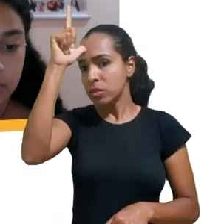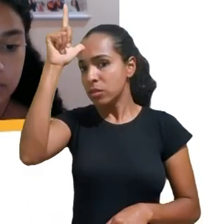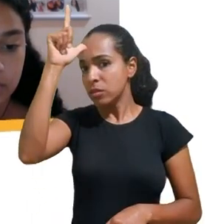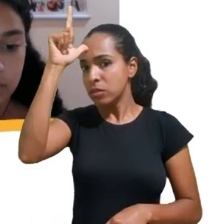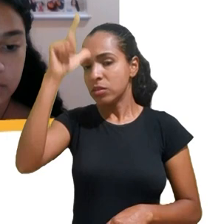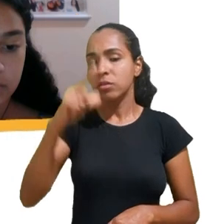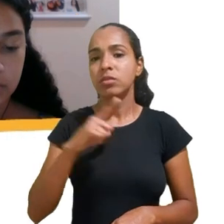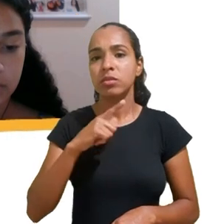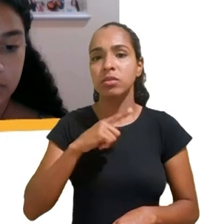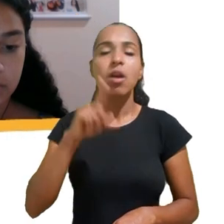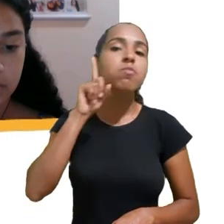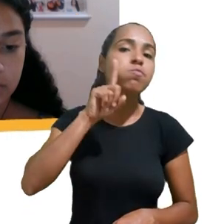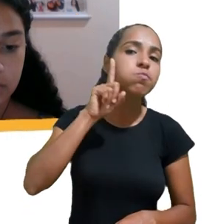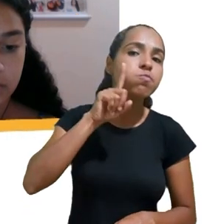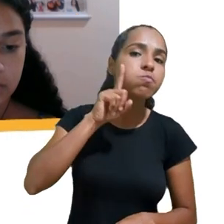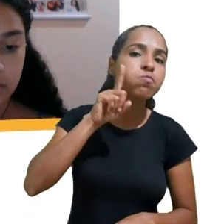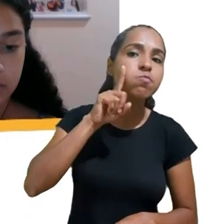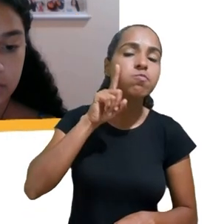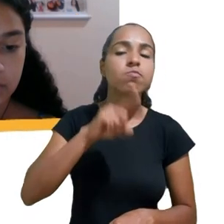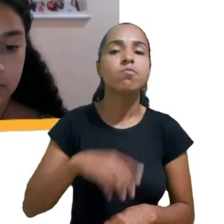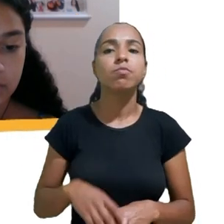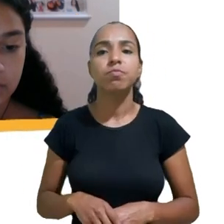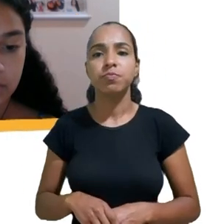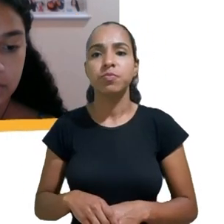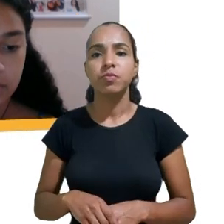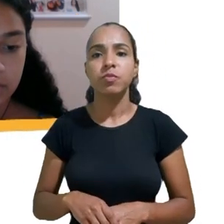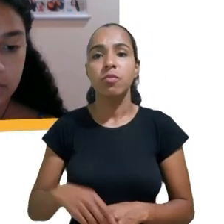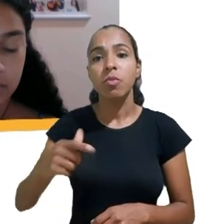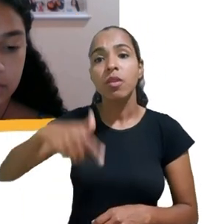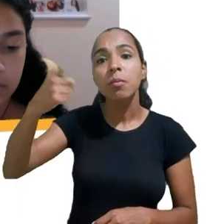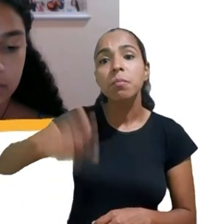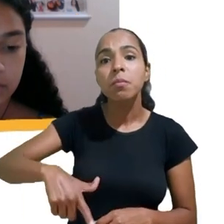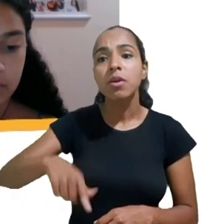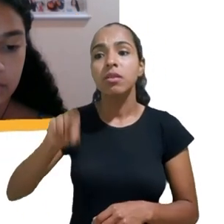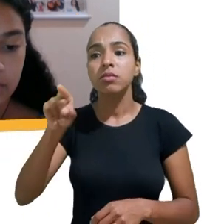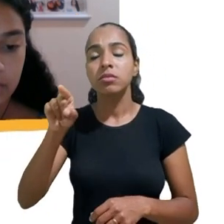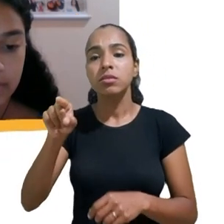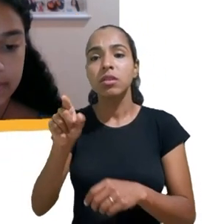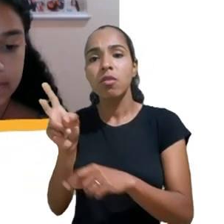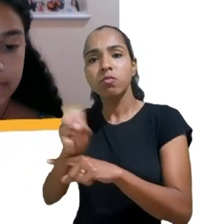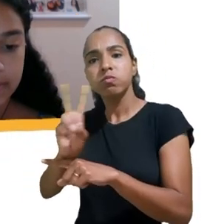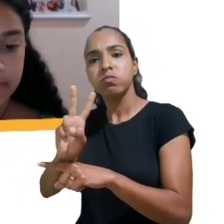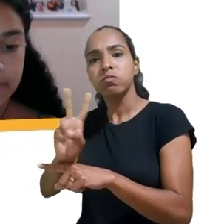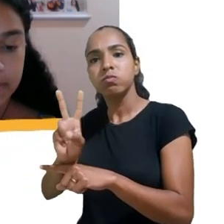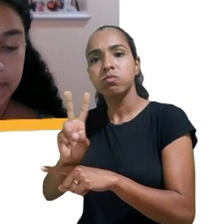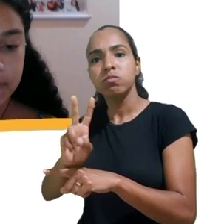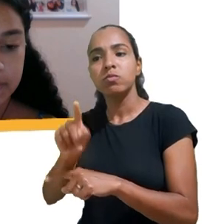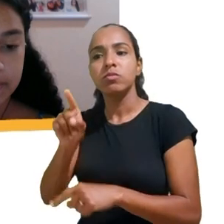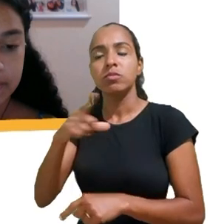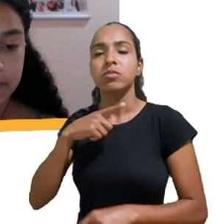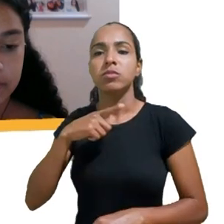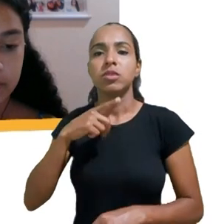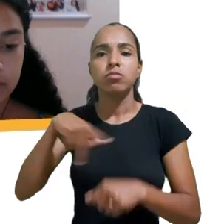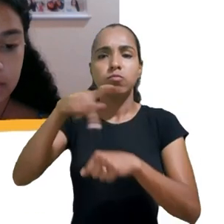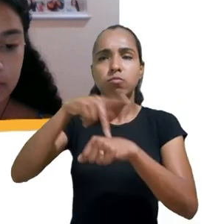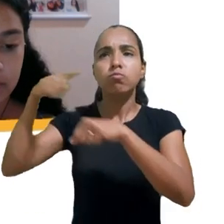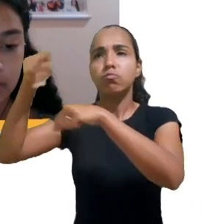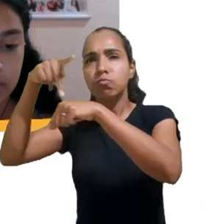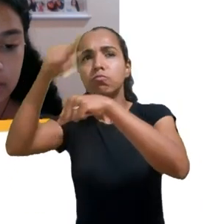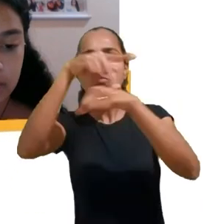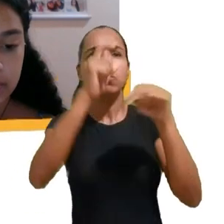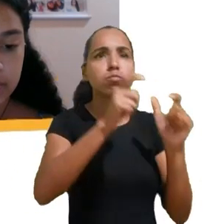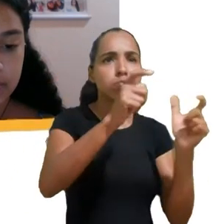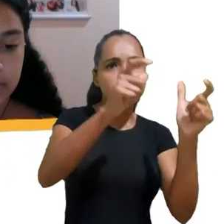e membro da Rede Latino-Americana de Vigilância, Tecnologia e Sociedade, LAVITS. O Rafael também é membro do Instituto Brasileiro de